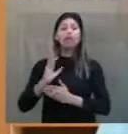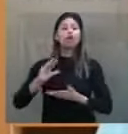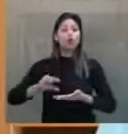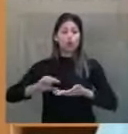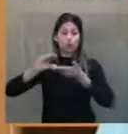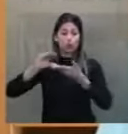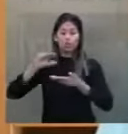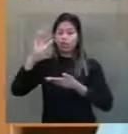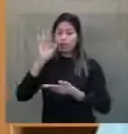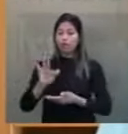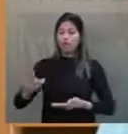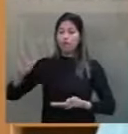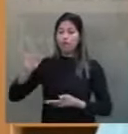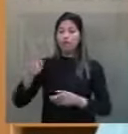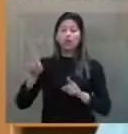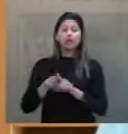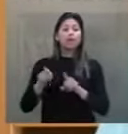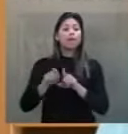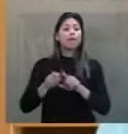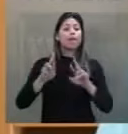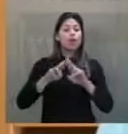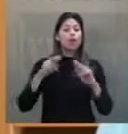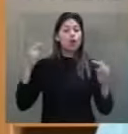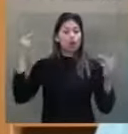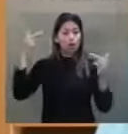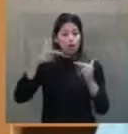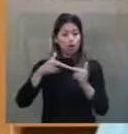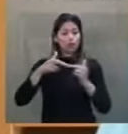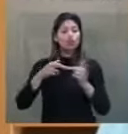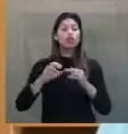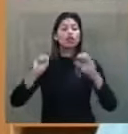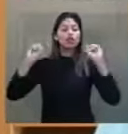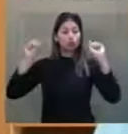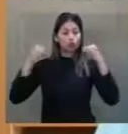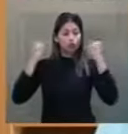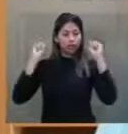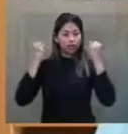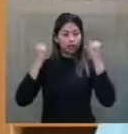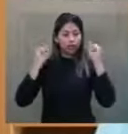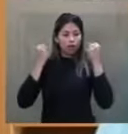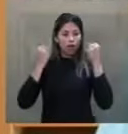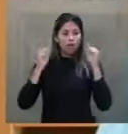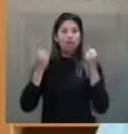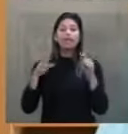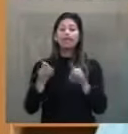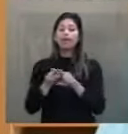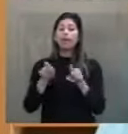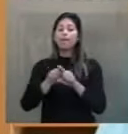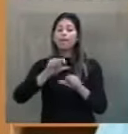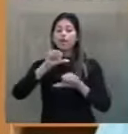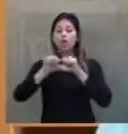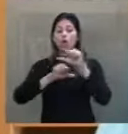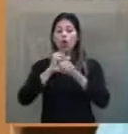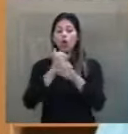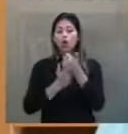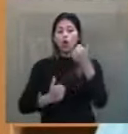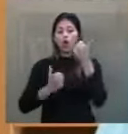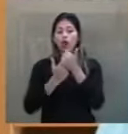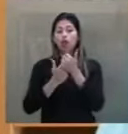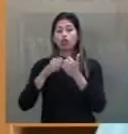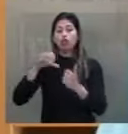e Regionais de Educação Física. Alterando assim a Lei 9